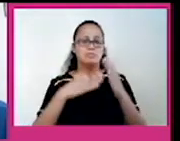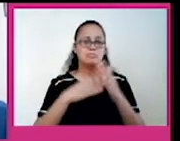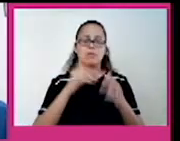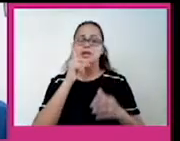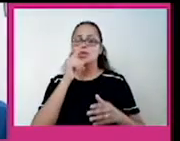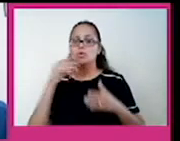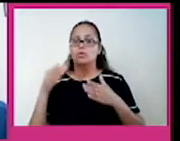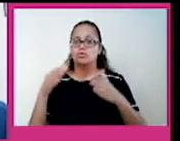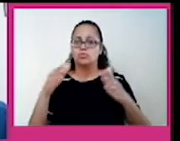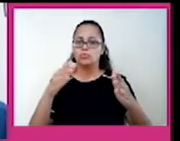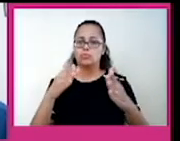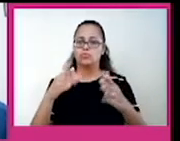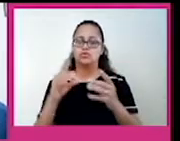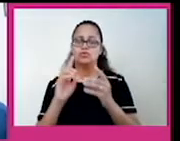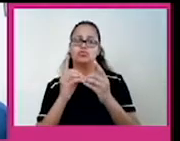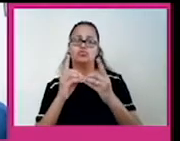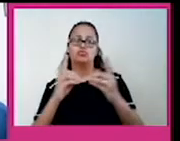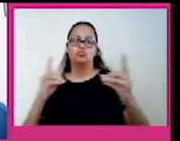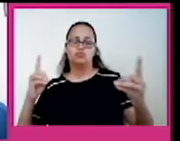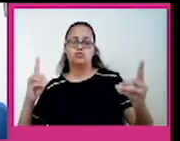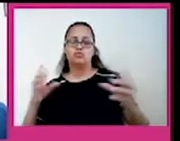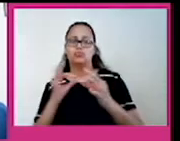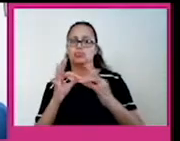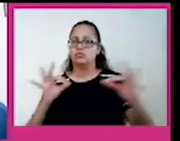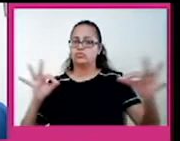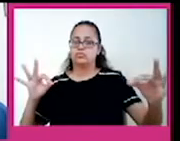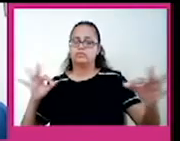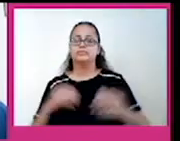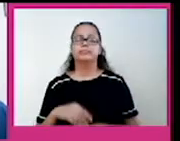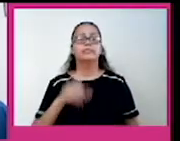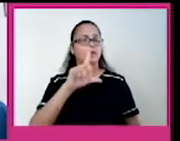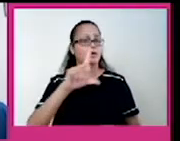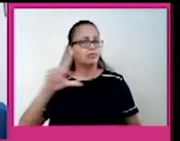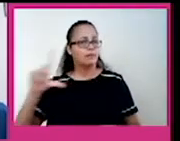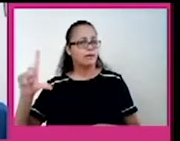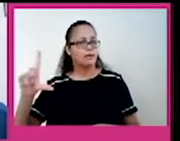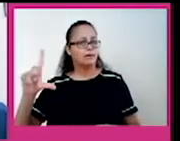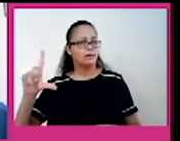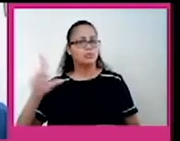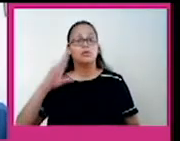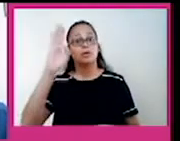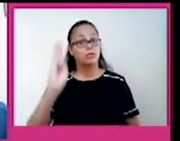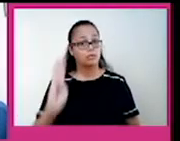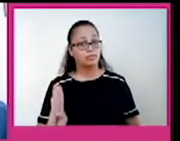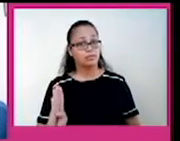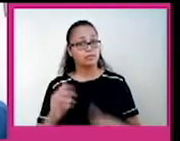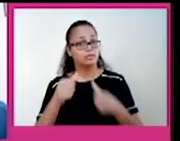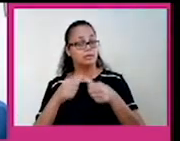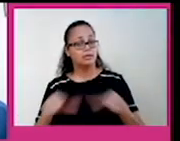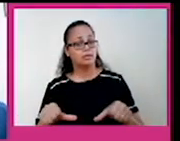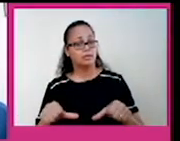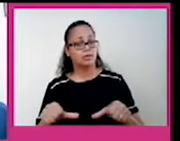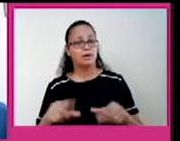extensos aqui no oeste. Então os rios mais extensos eles estão a leste. Certo? Que é onde está aí o nosso país, que o Brasil. Mas